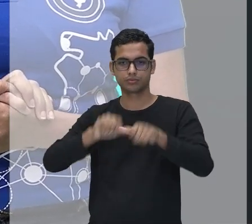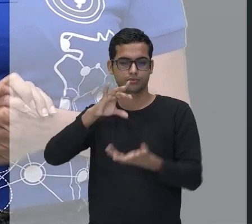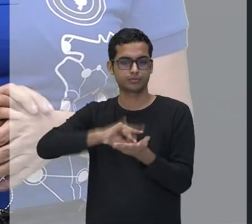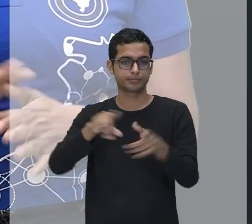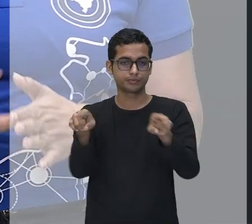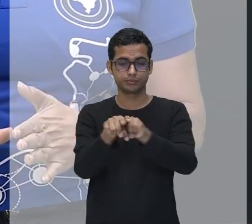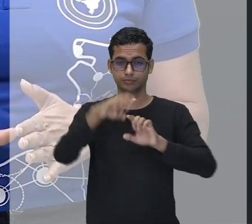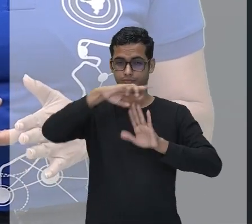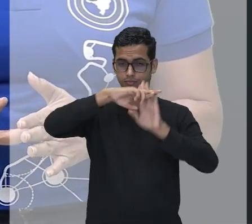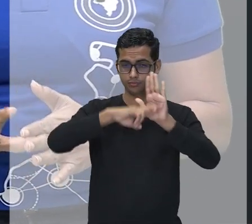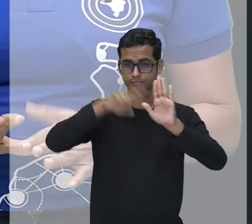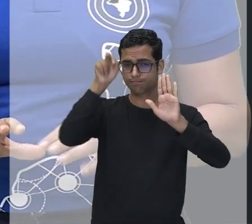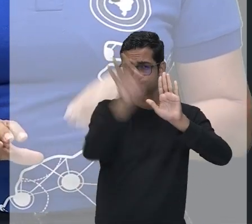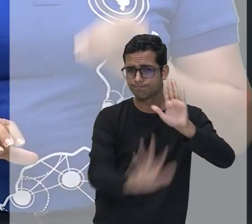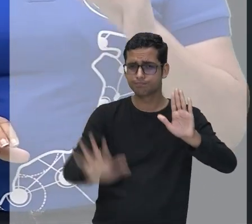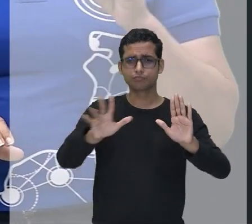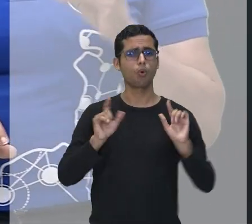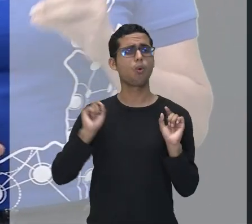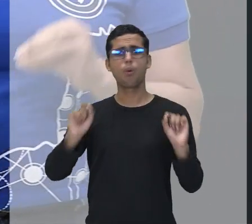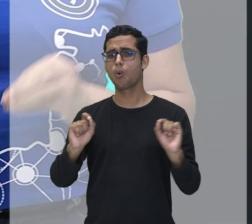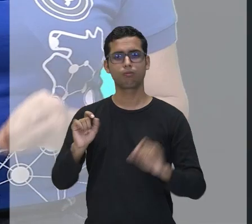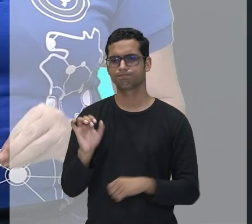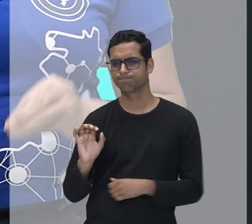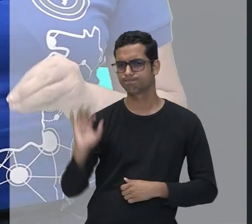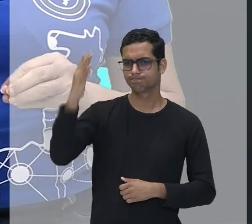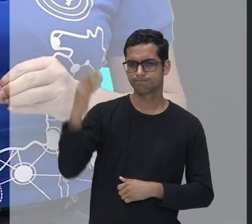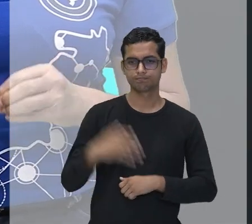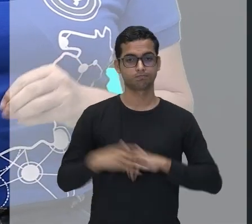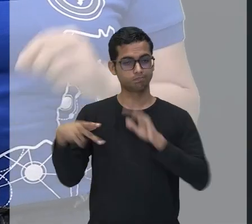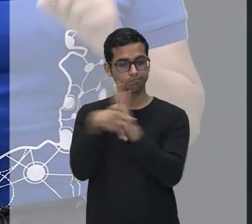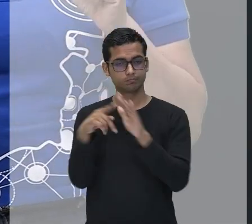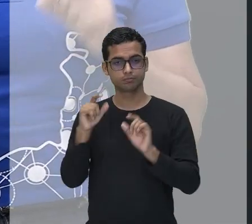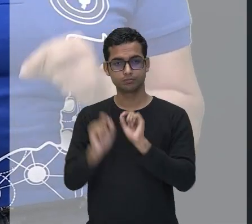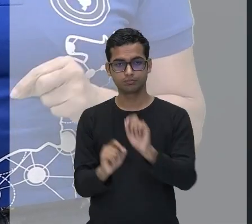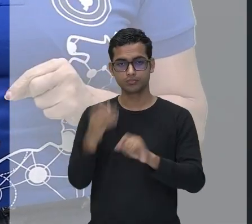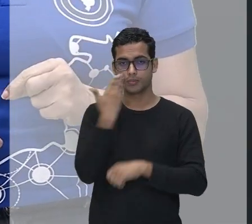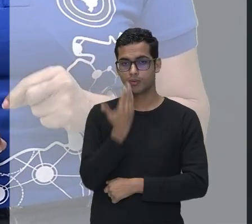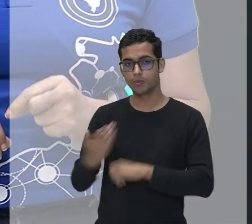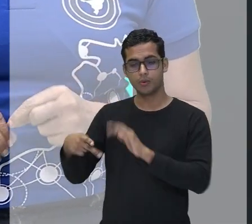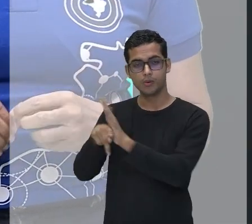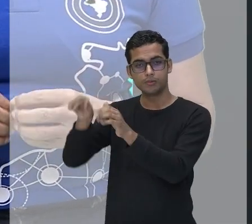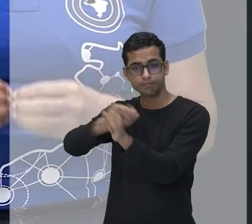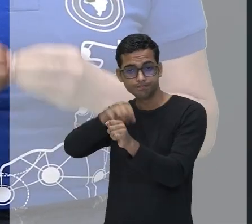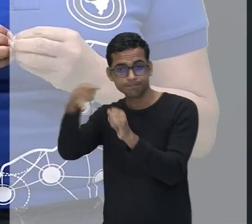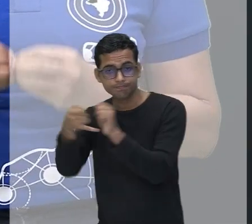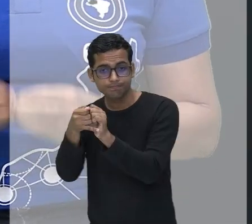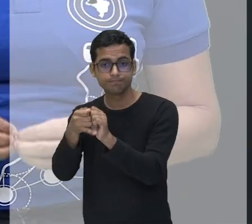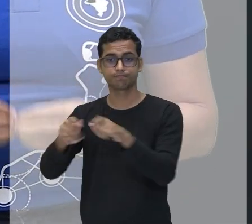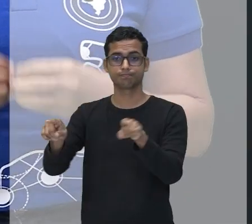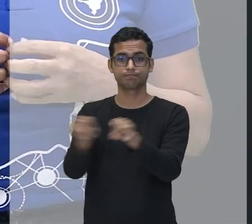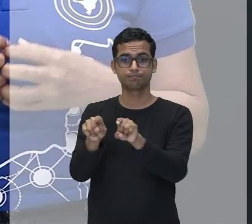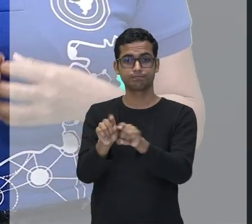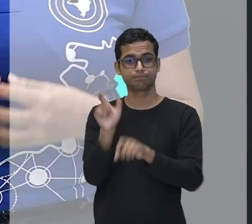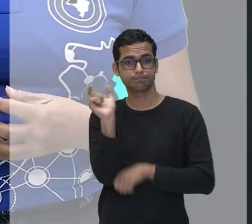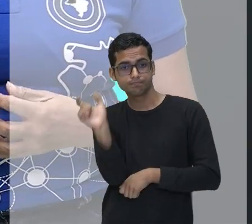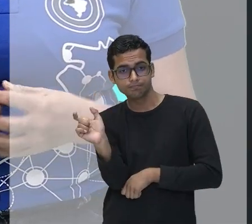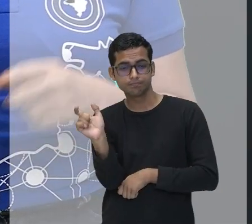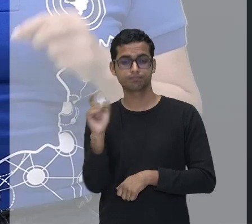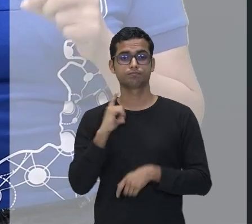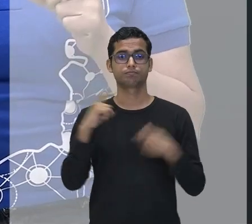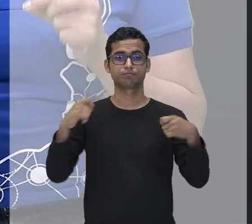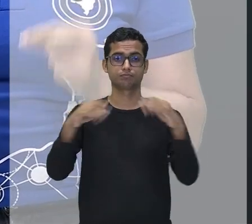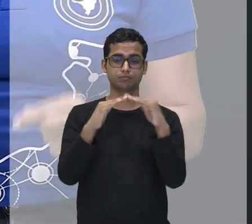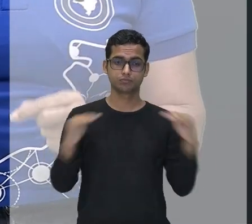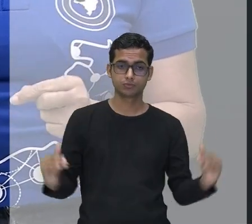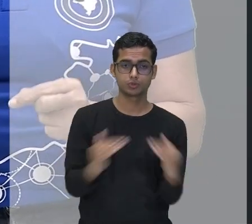vai acontecer? O adjetivo e as palavras adjetivas devem concordar